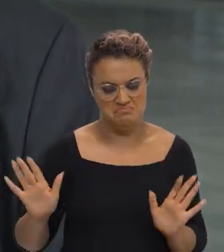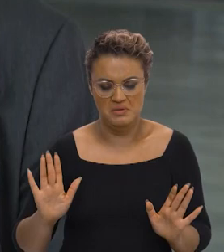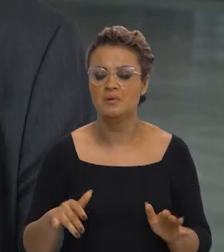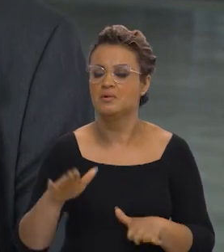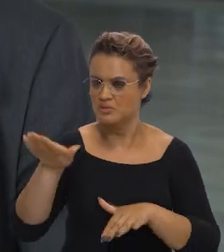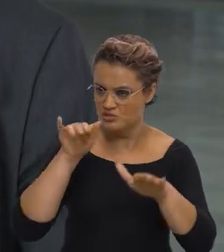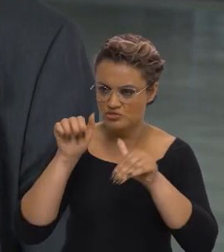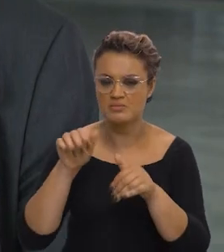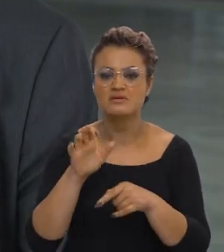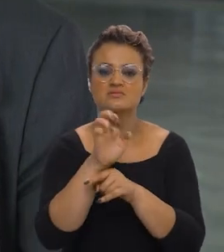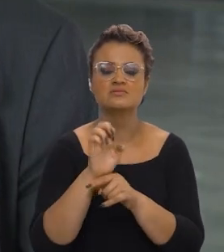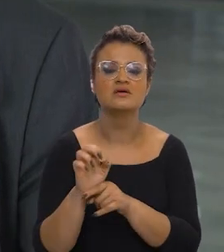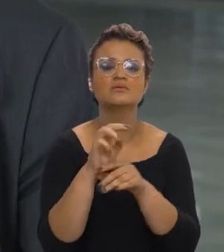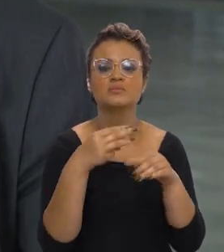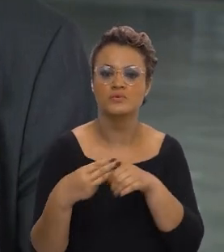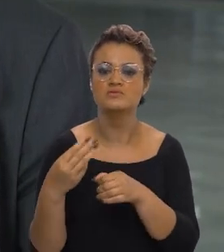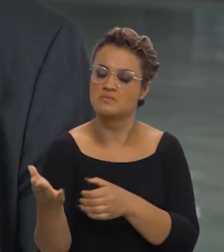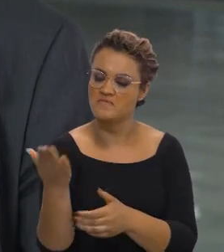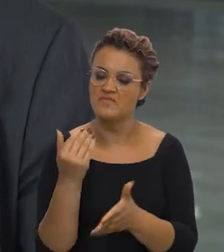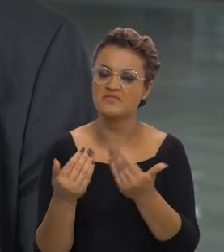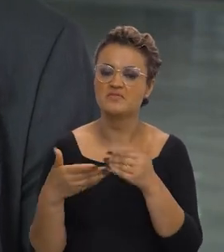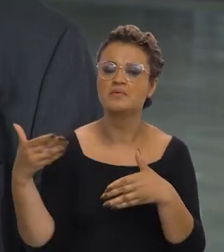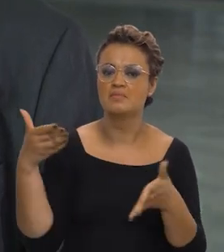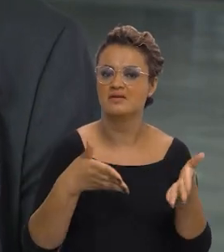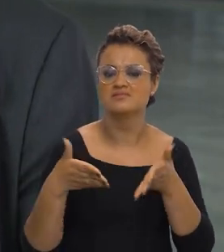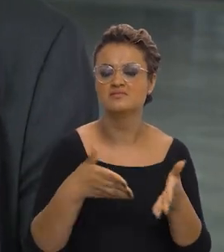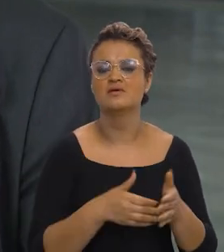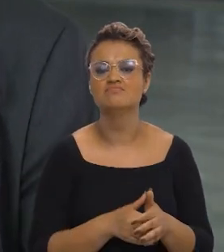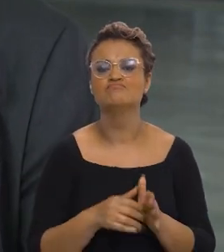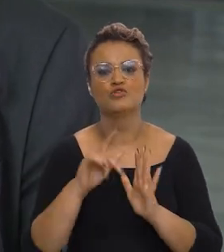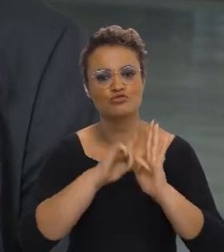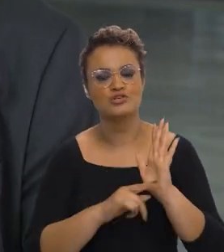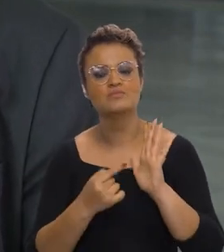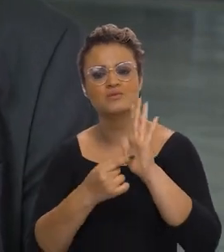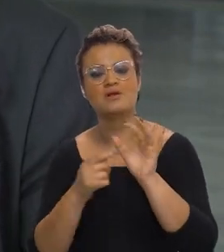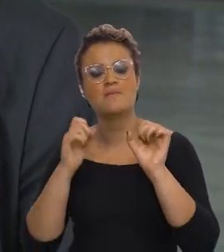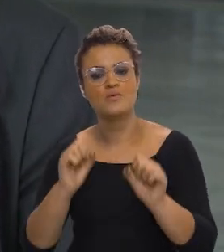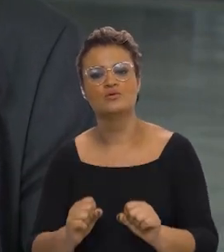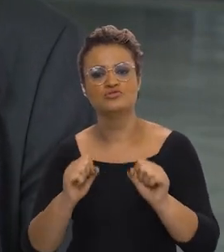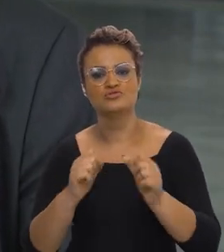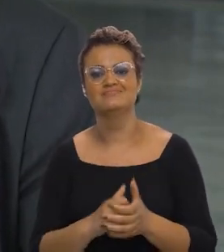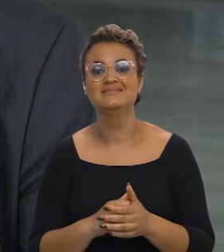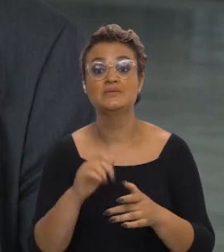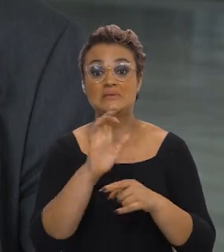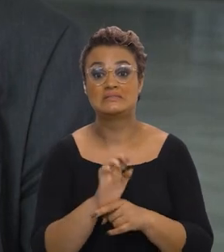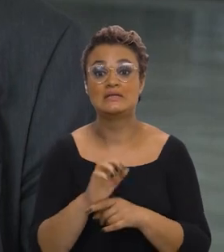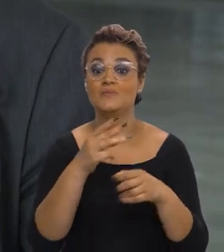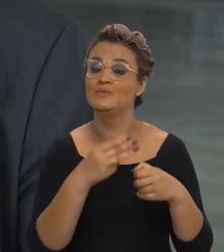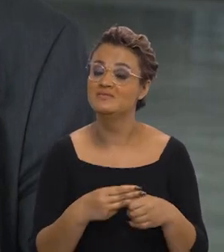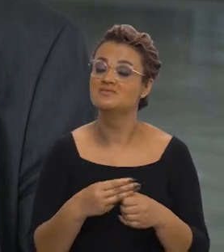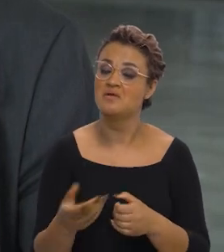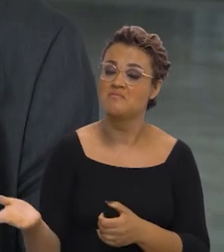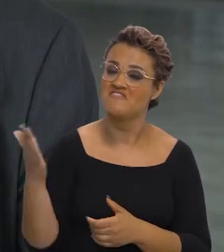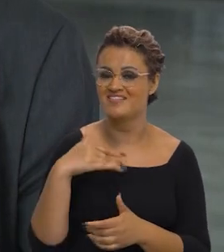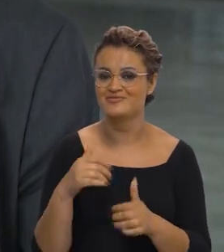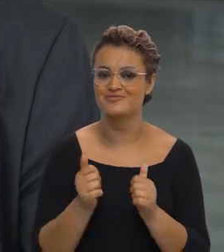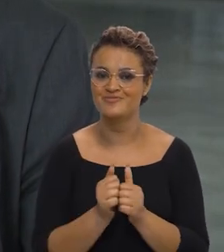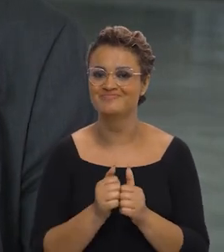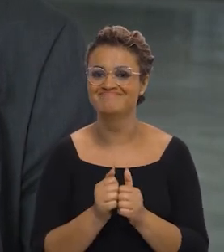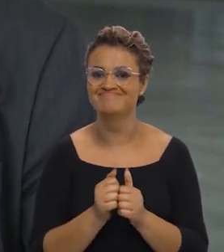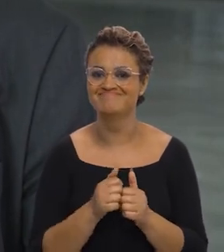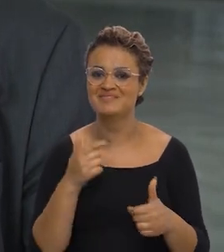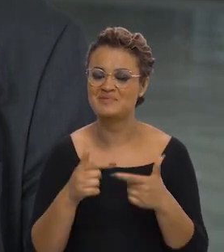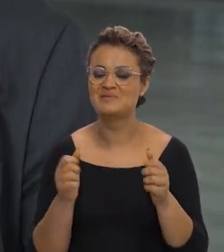e municípios vão poder participar, apresentar os seus projetos. Então, é importante que os estados e municípios voltem a trabalhar